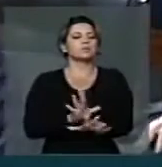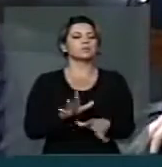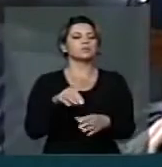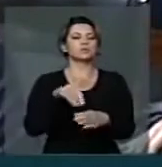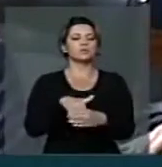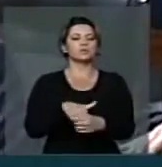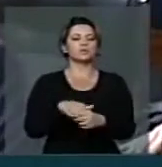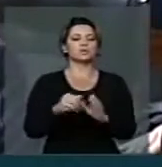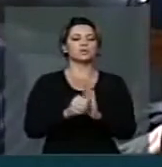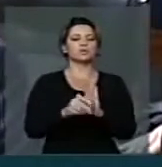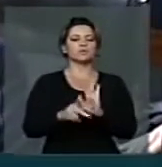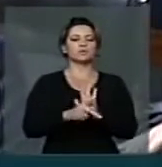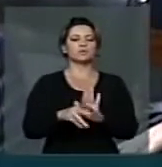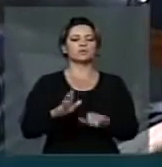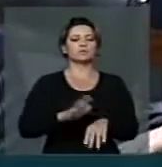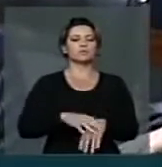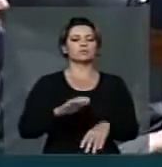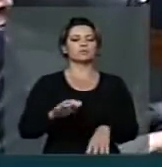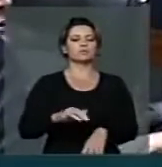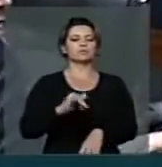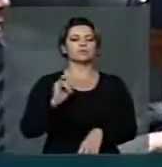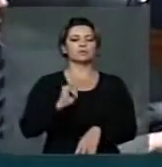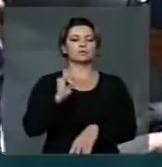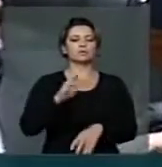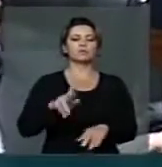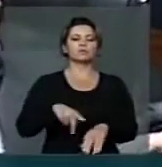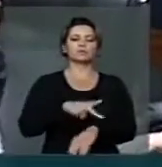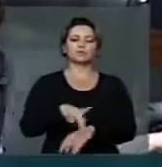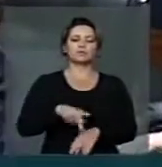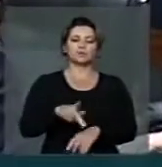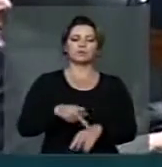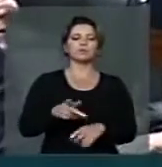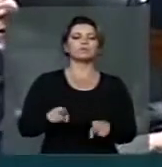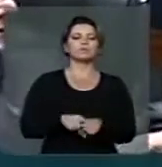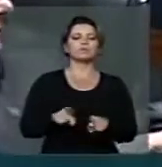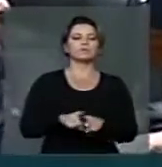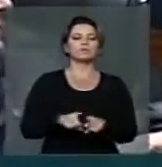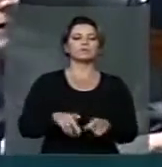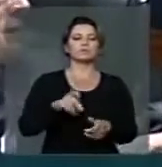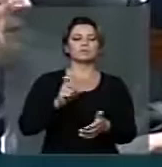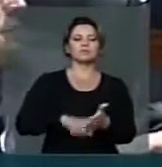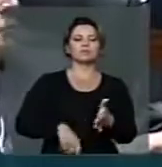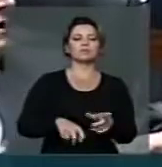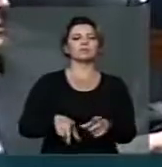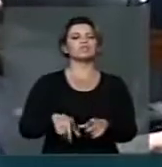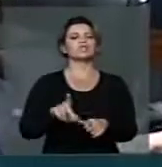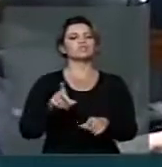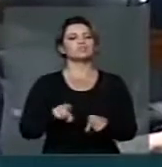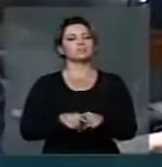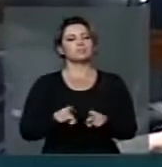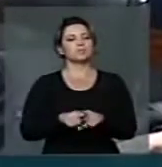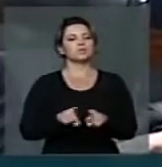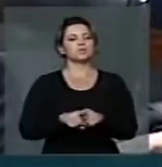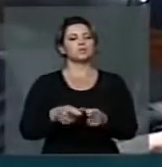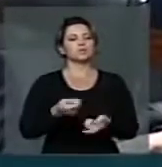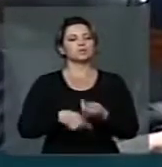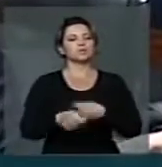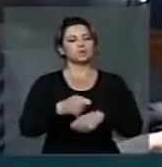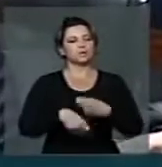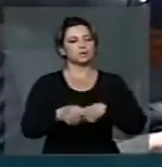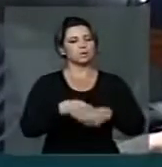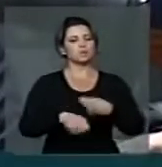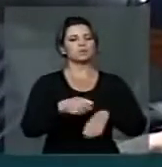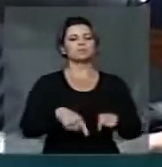promissória extremamente importante para o nosso país, que desonera, sim, desonera a economia, mas não desonera a grande, desonera